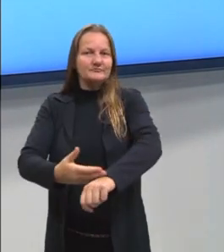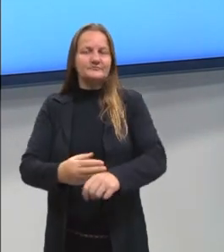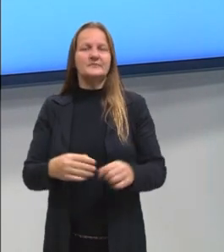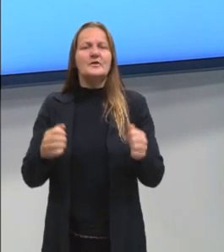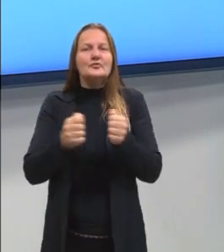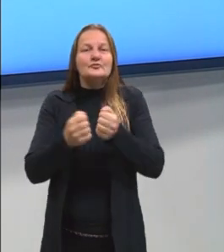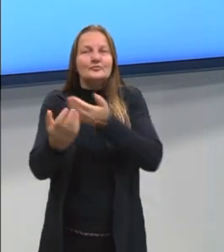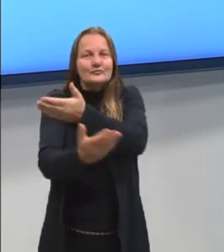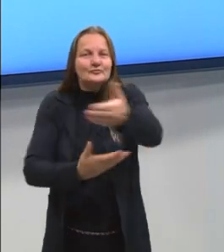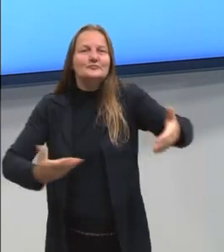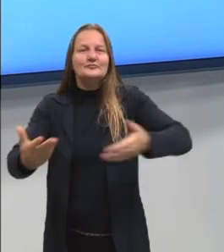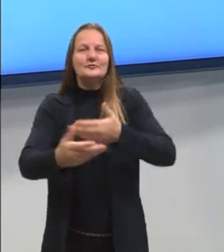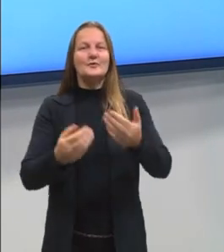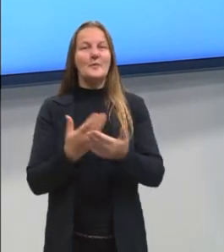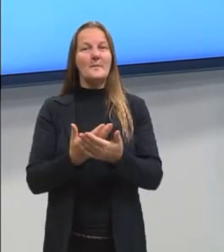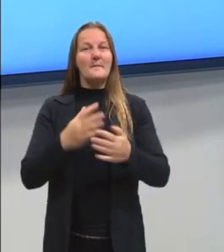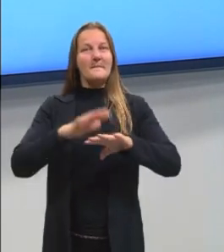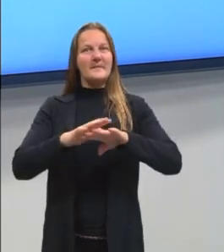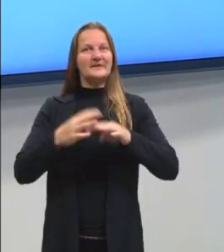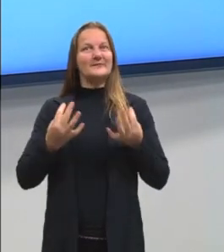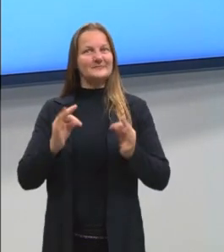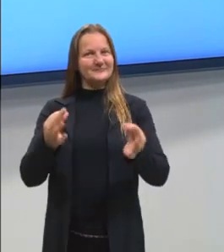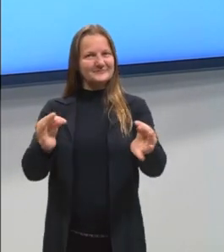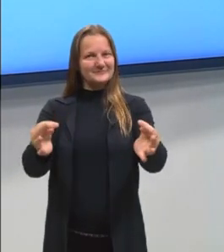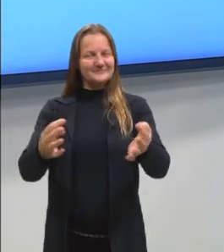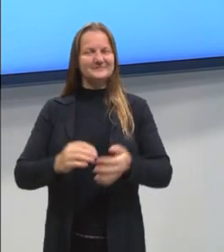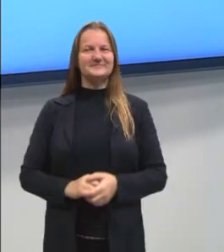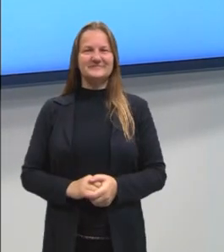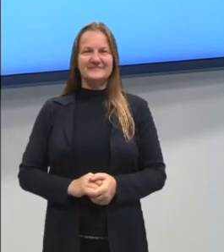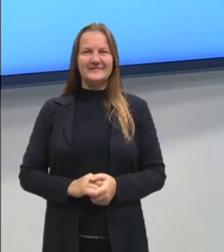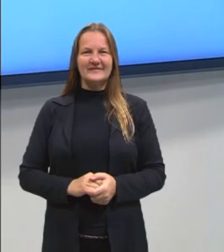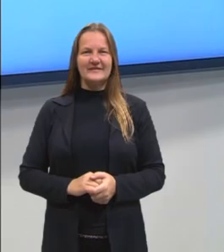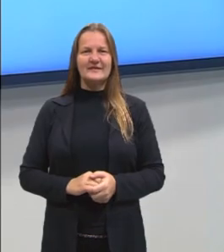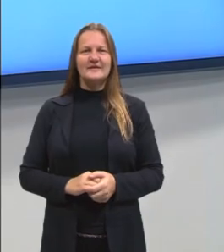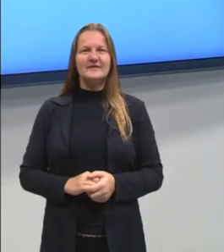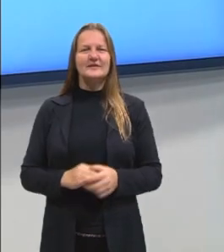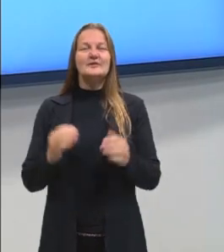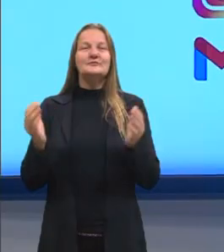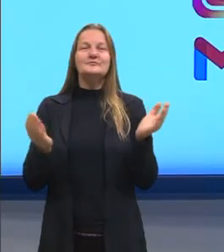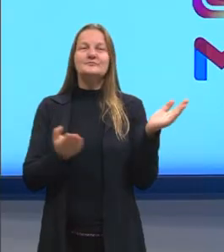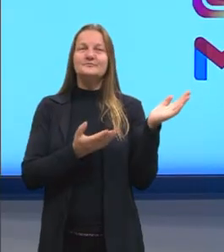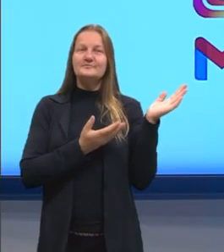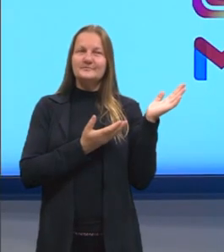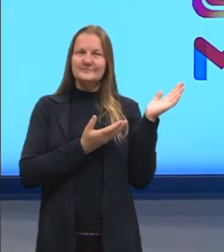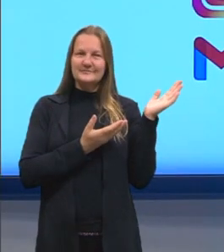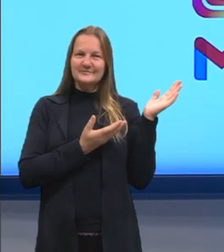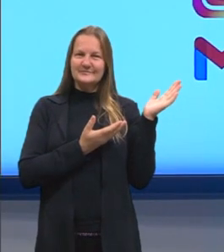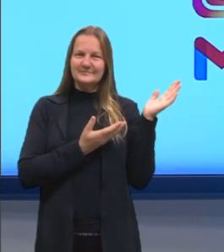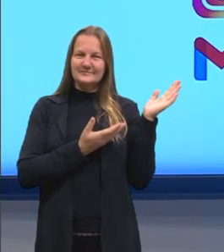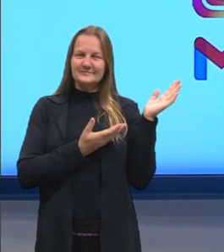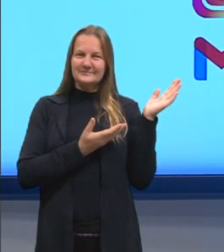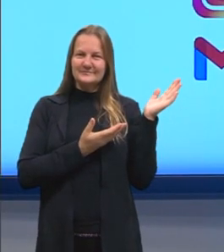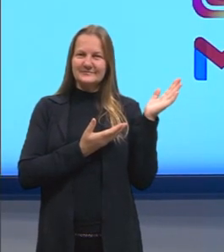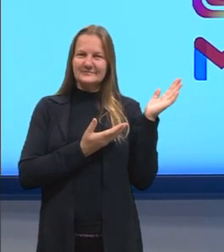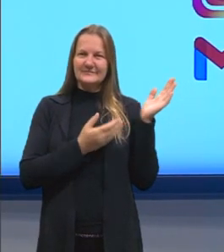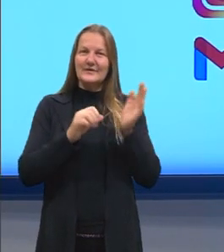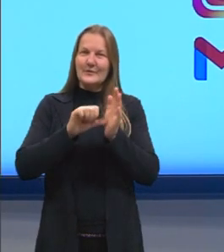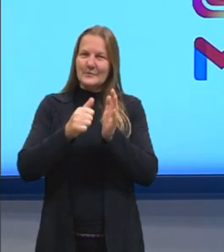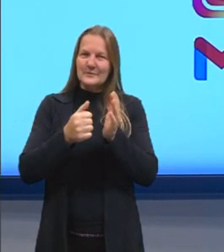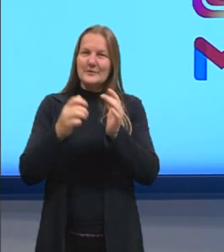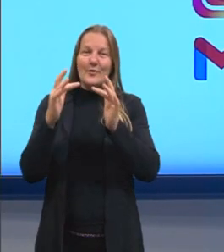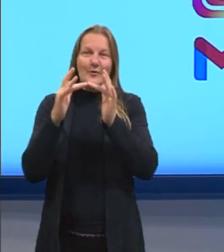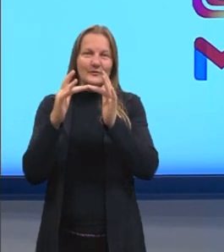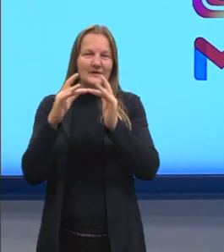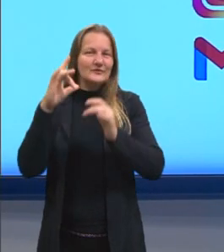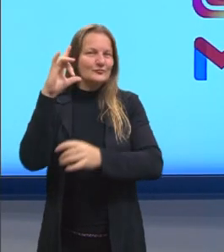vocês mais uma aula de matemática e suas tecnologias. Deixo aqui para vocês, nesse primeiro slide, meu